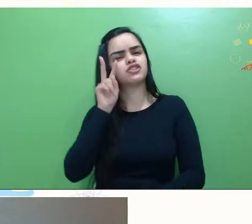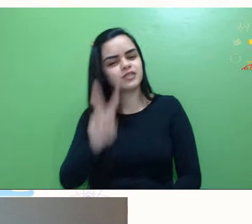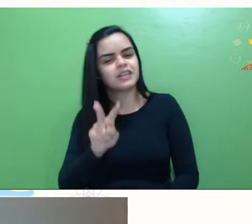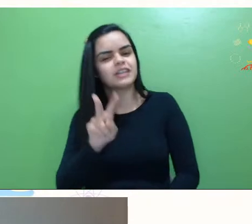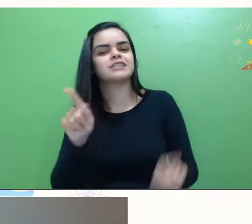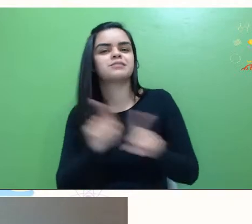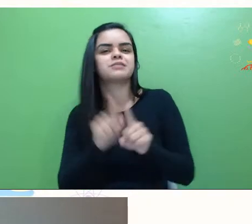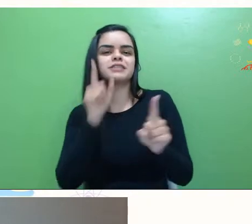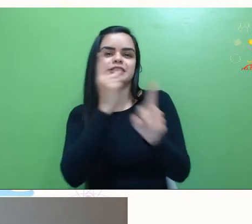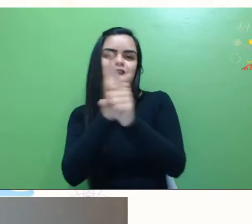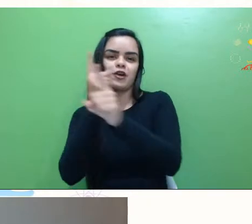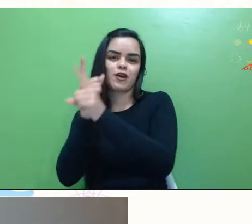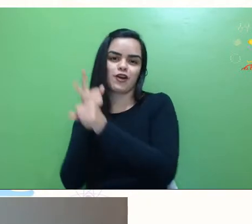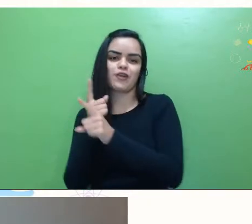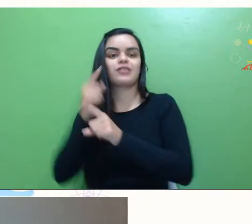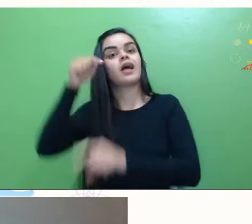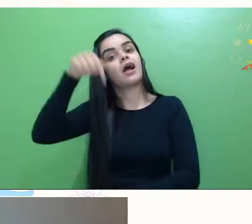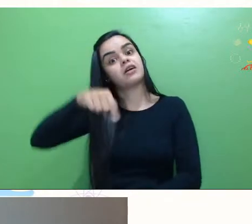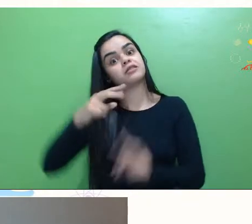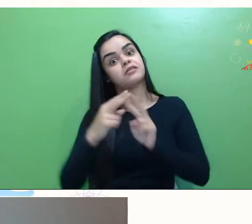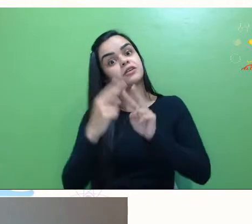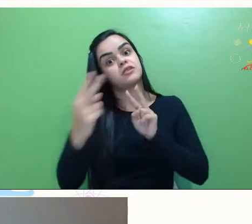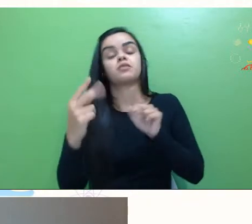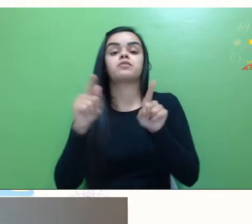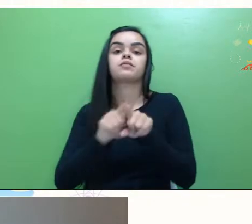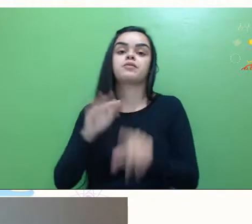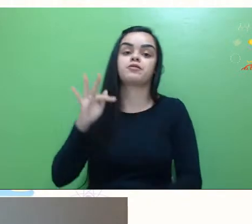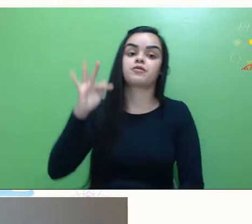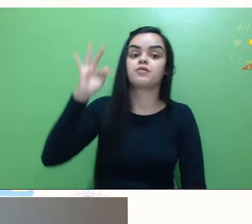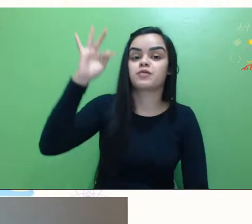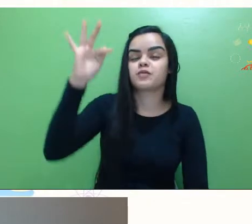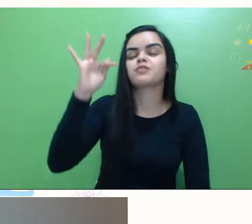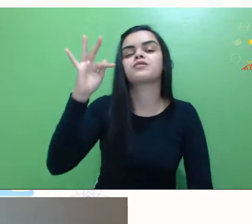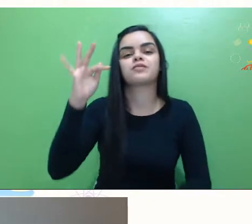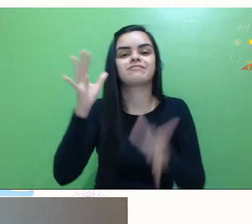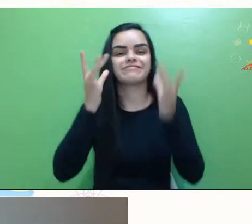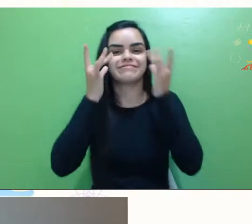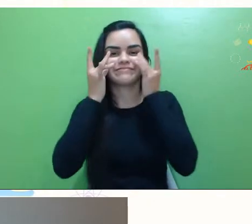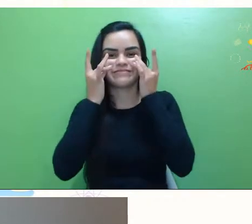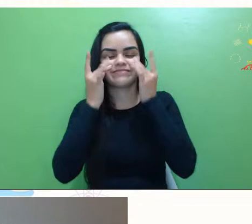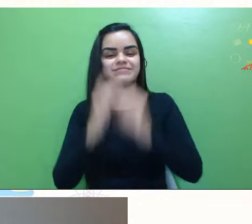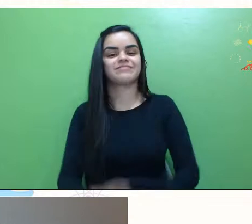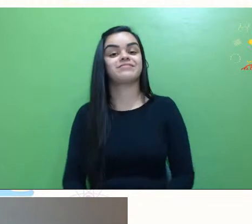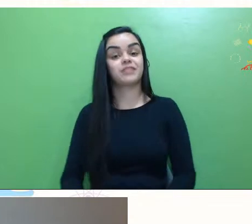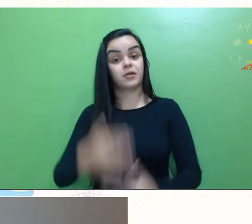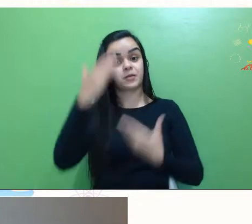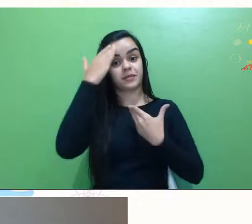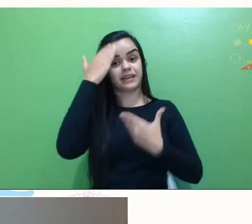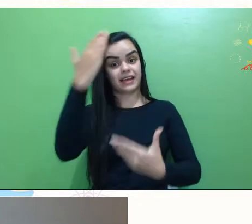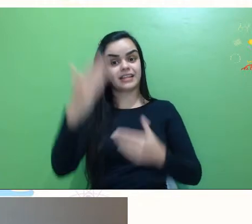tanto por aqui, como quem sabe no futuro próximo, pessoalmente. Obrigada.